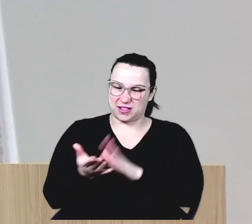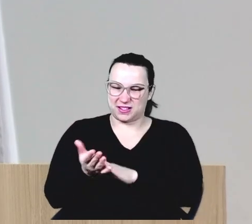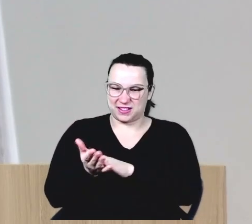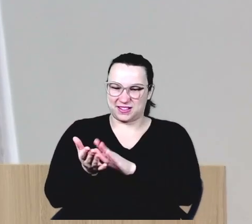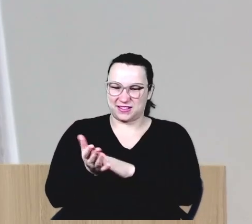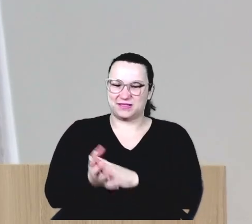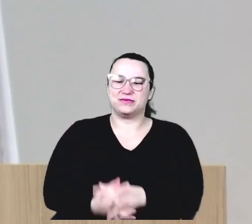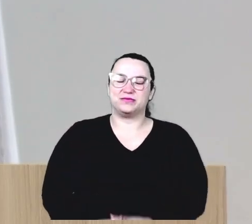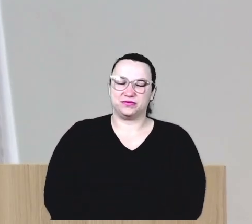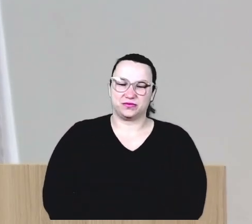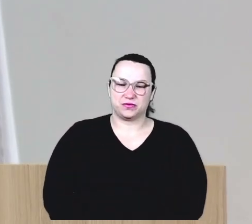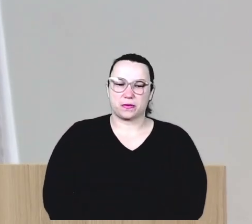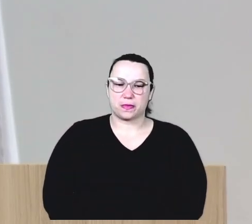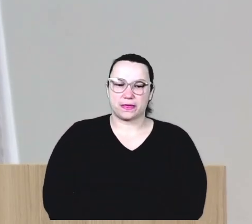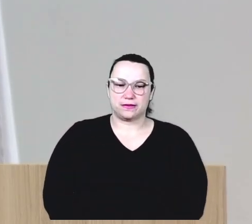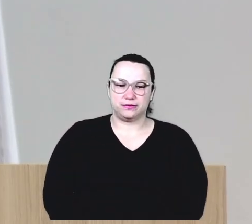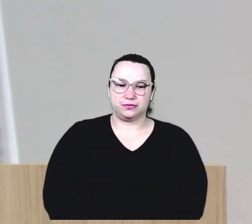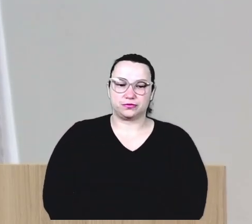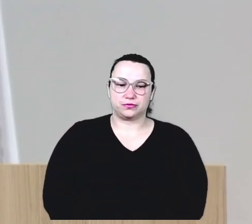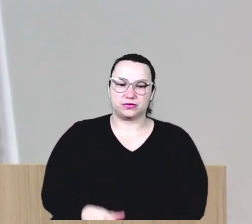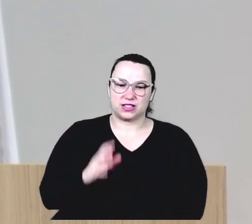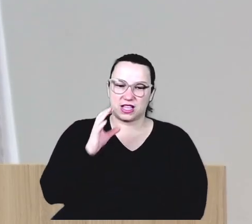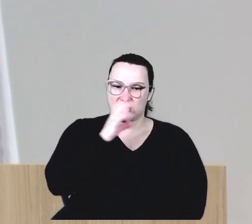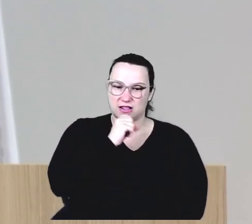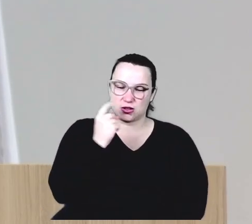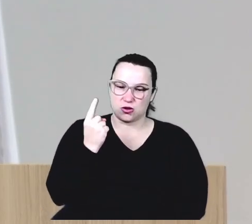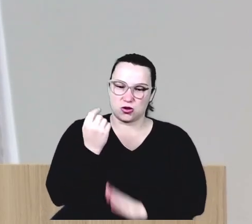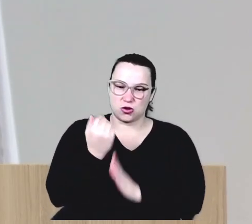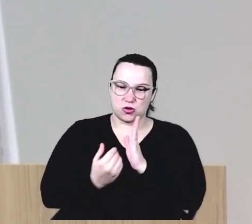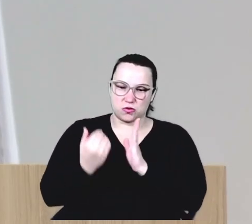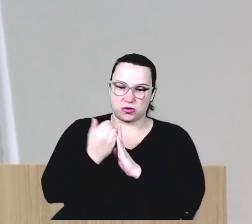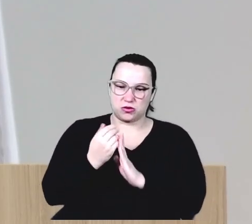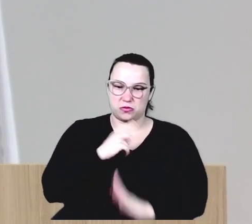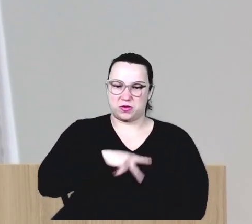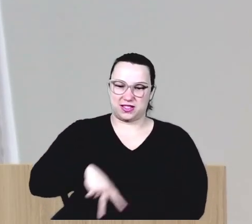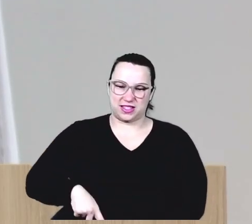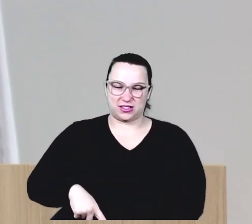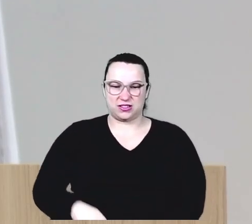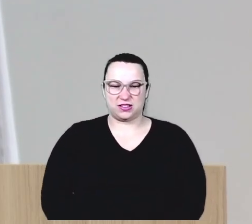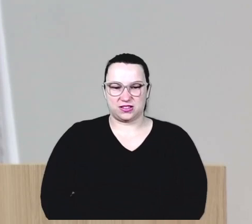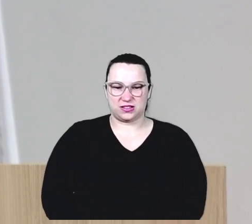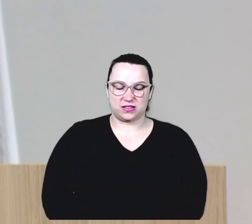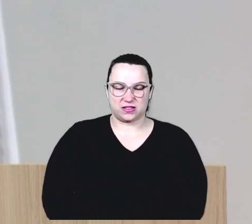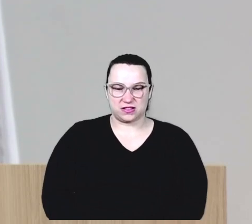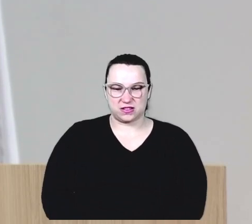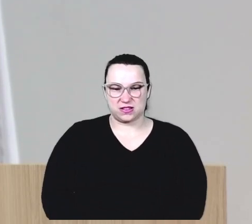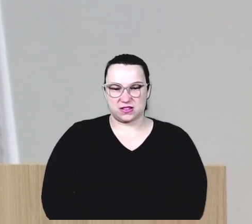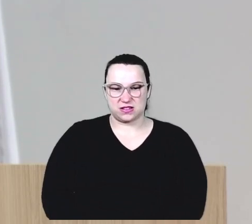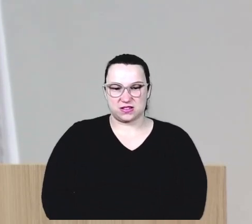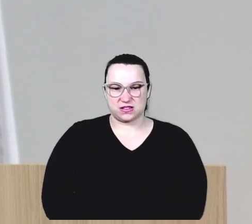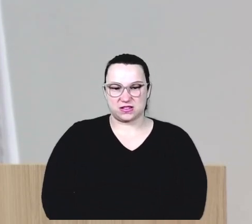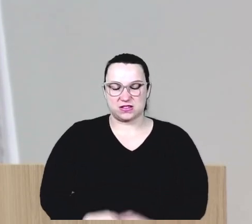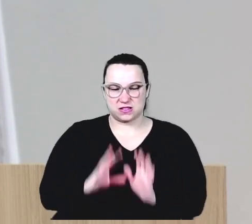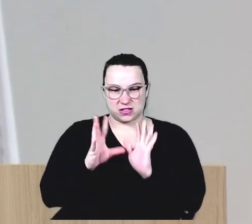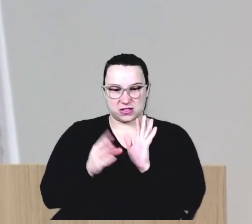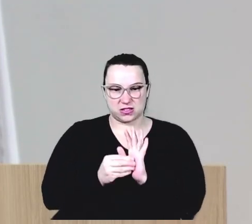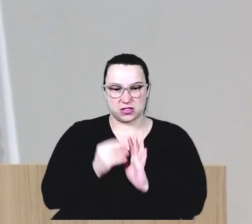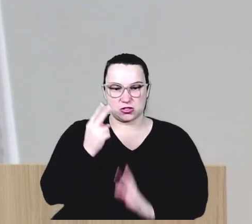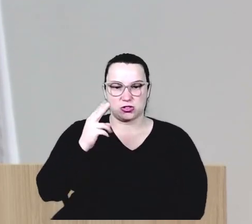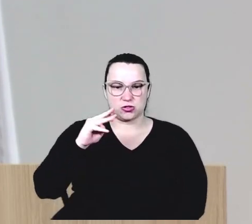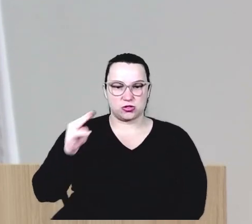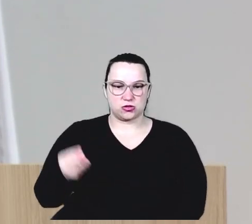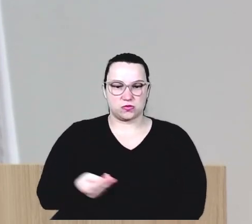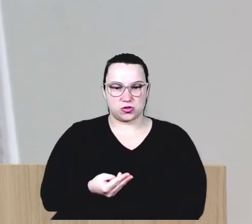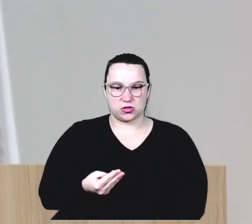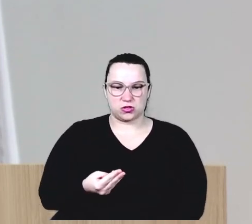Eu também quero aproveitar rapidinho... Me dá mais um minutinho, presidente? Mais Falar sobre a emenda de 2 milhões, que,